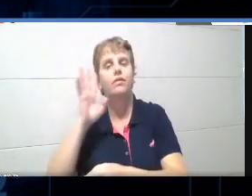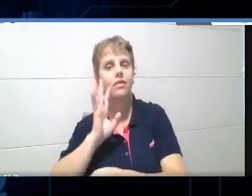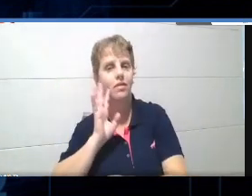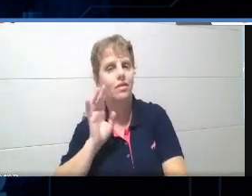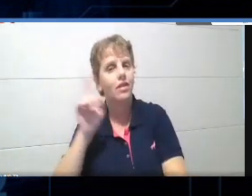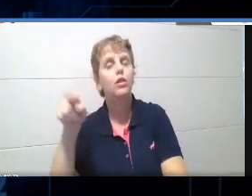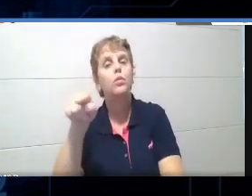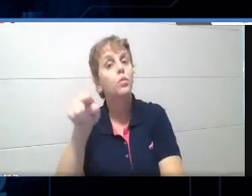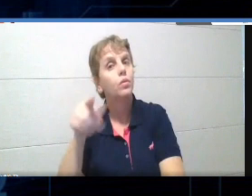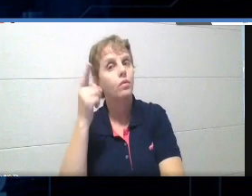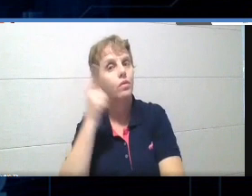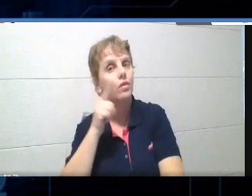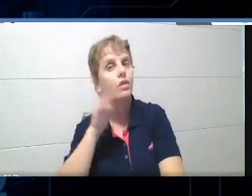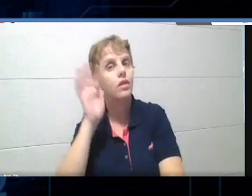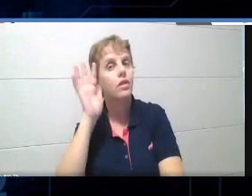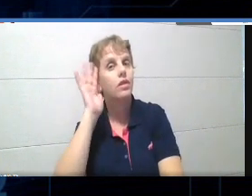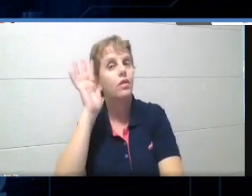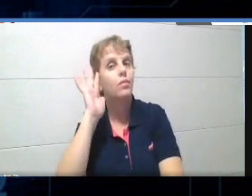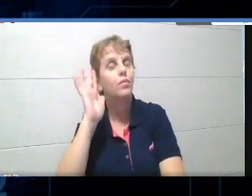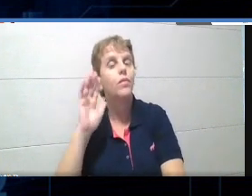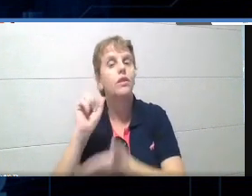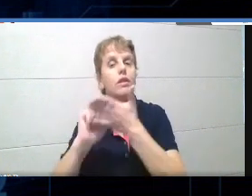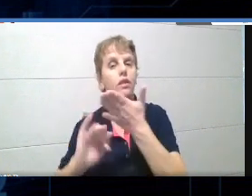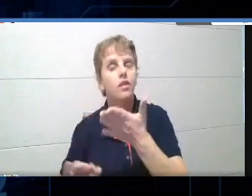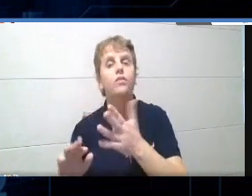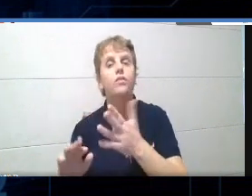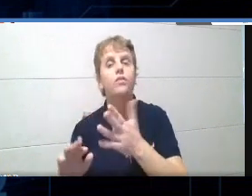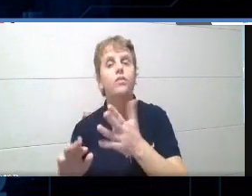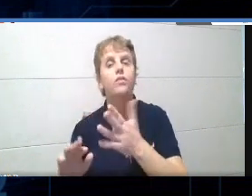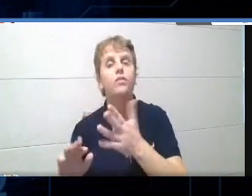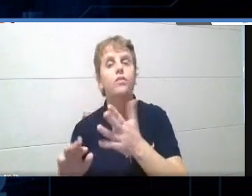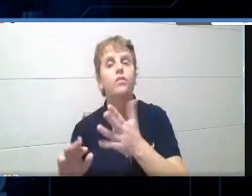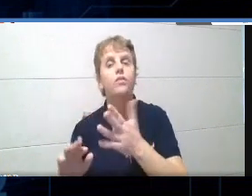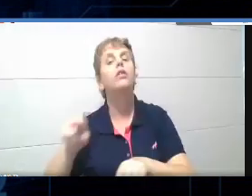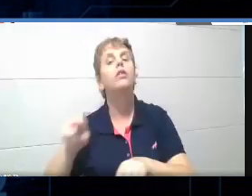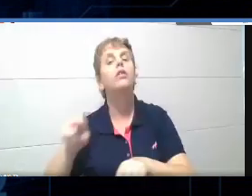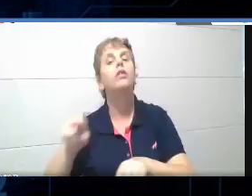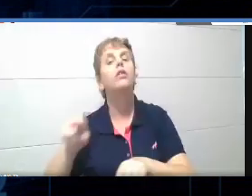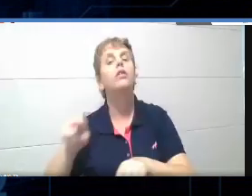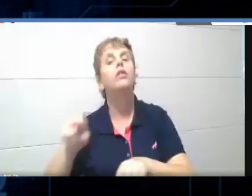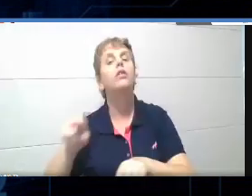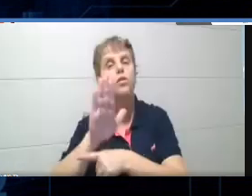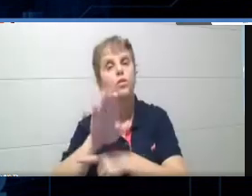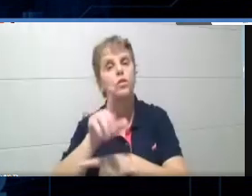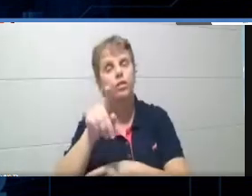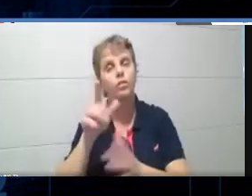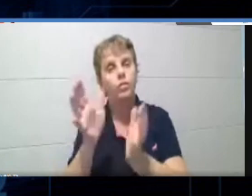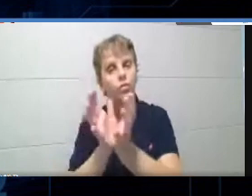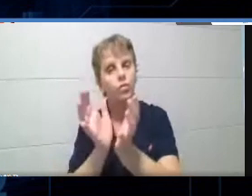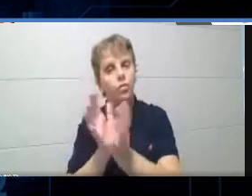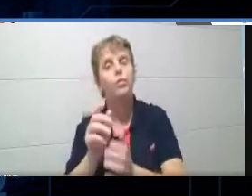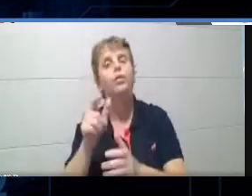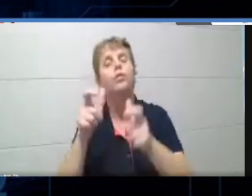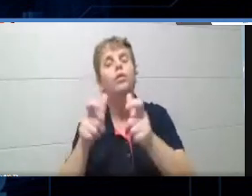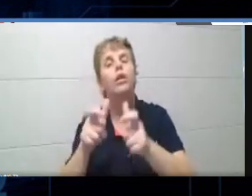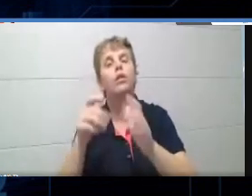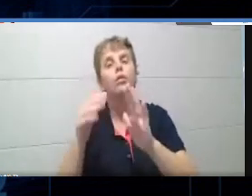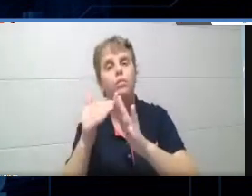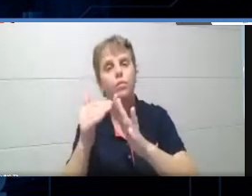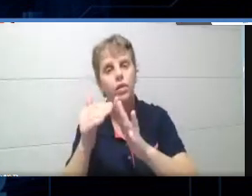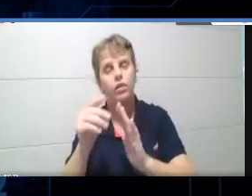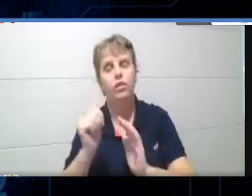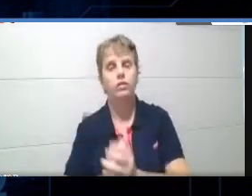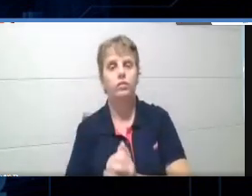pensar em atividades diferenciadas, e ajudar você e os seus colegas aí, de onde você mora, e aonde você